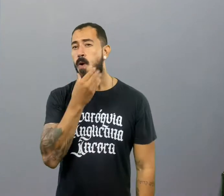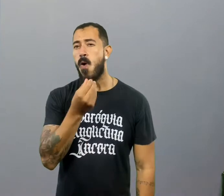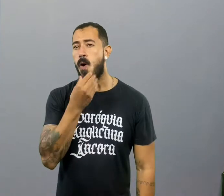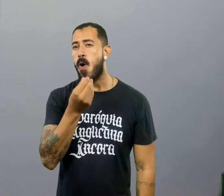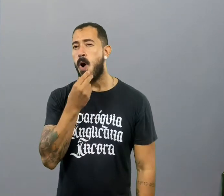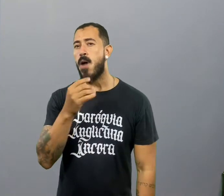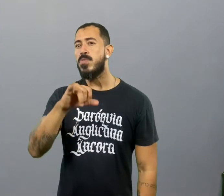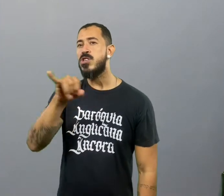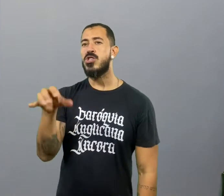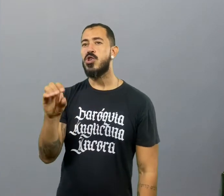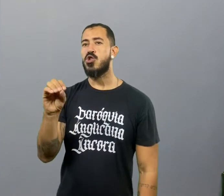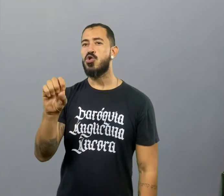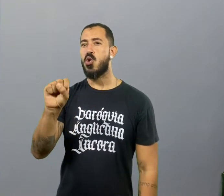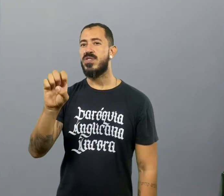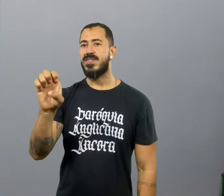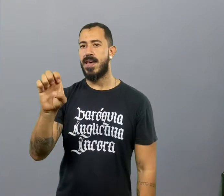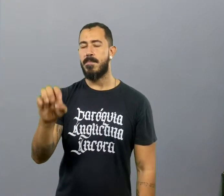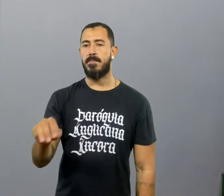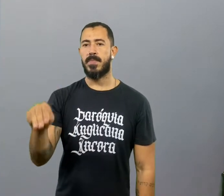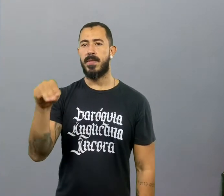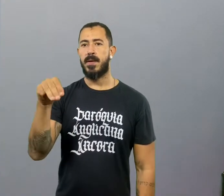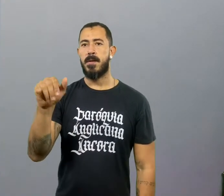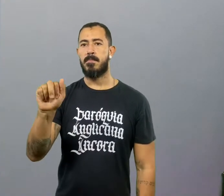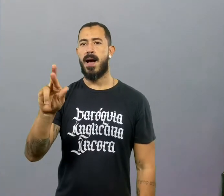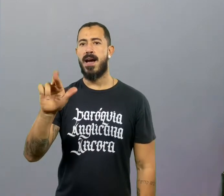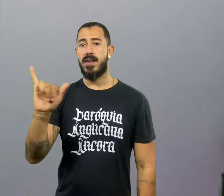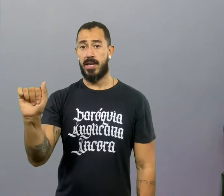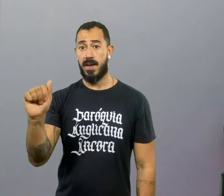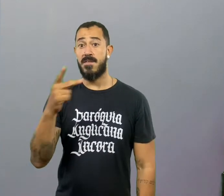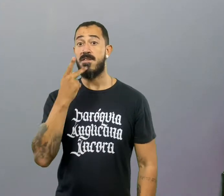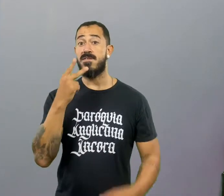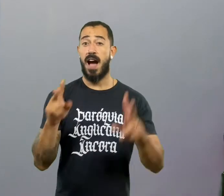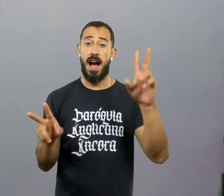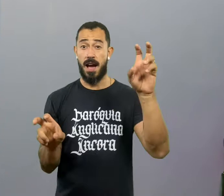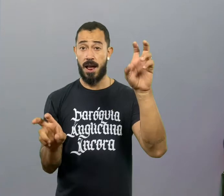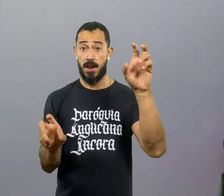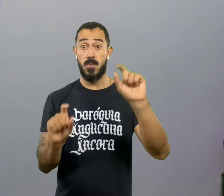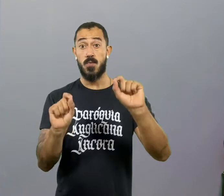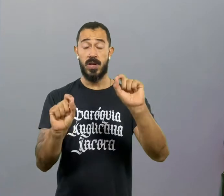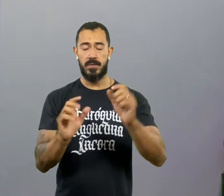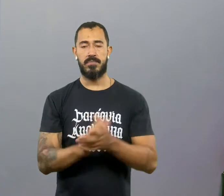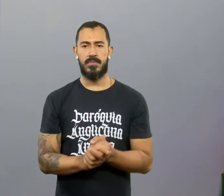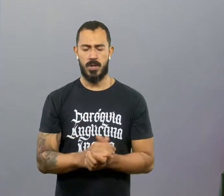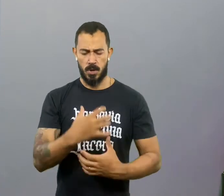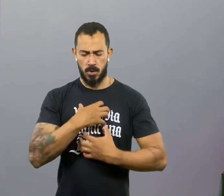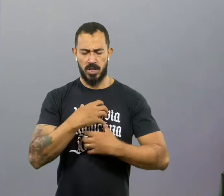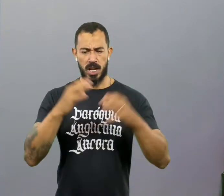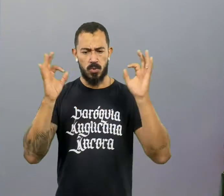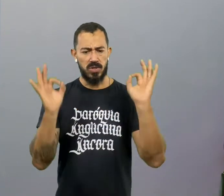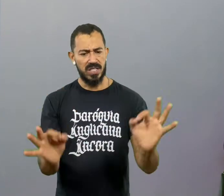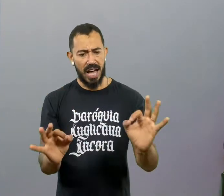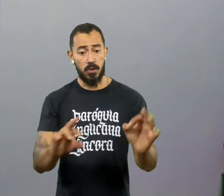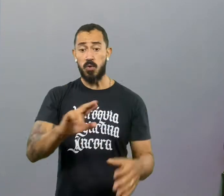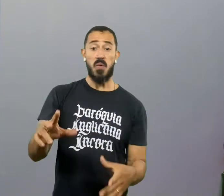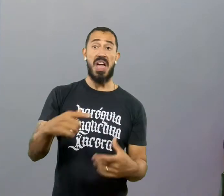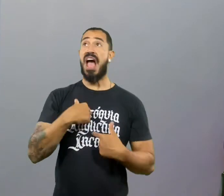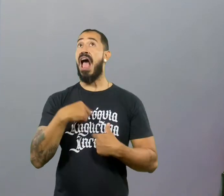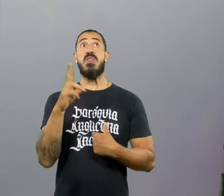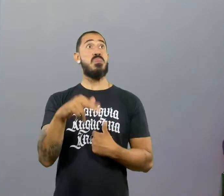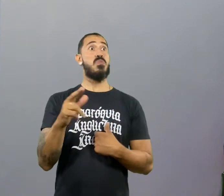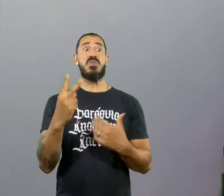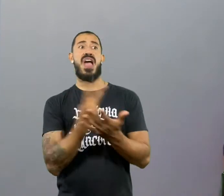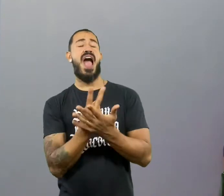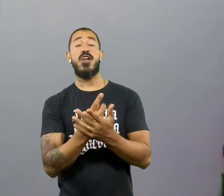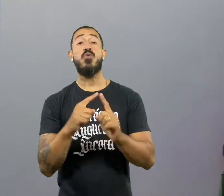que eu admiro o último, que é José Maria Escrivá. Diz assim, prudente não é quem nunca se engana, mas quem não sabe